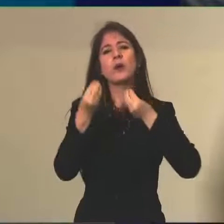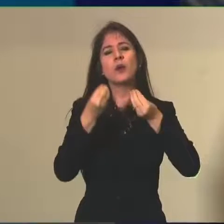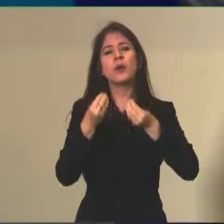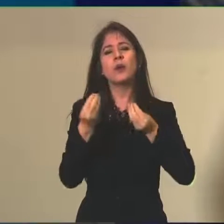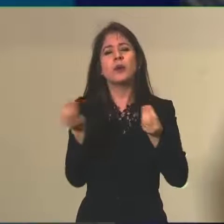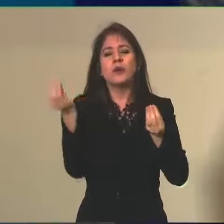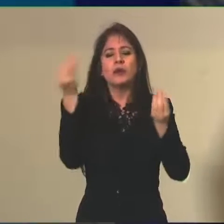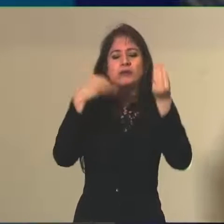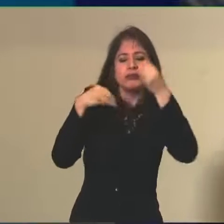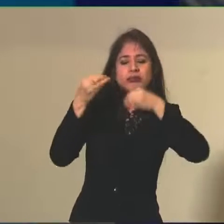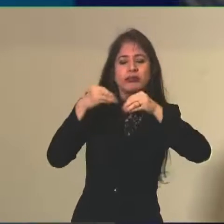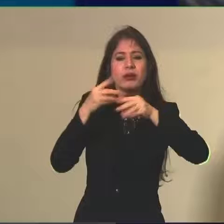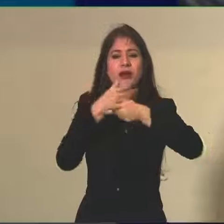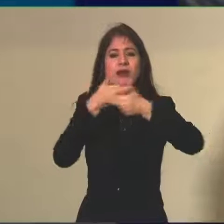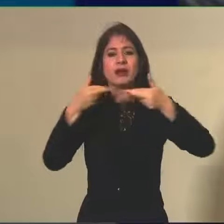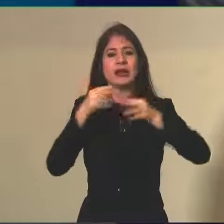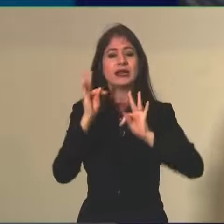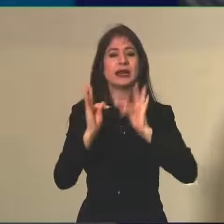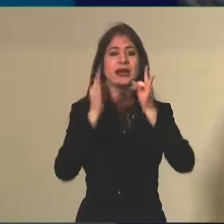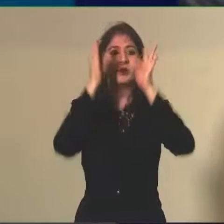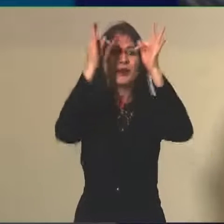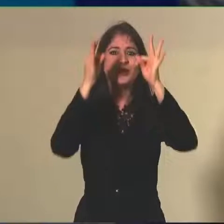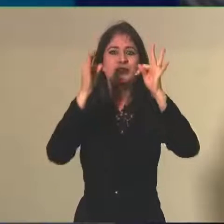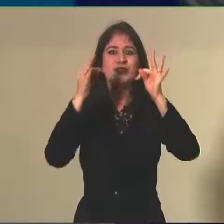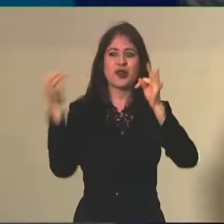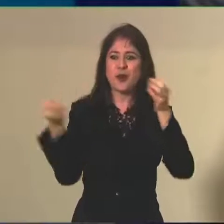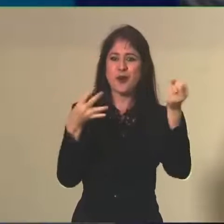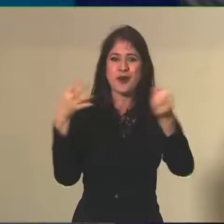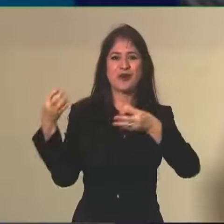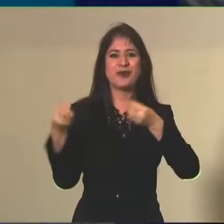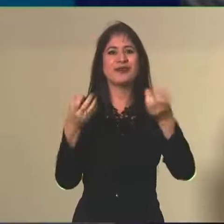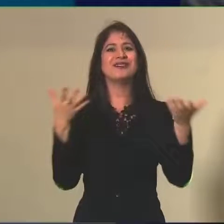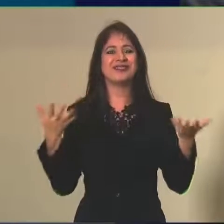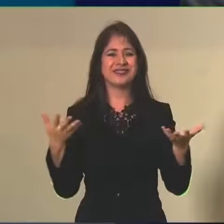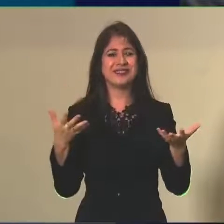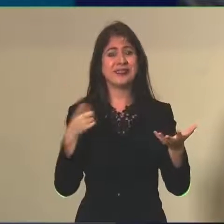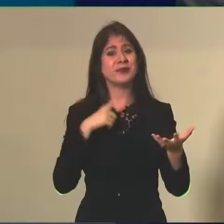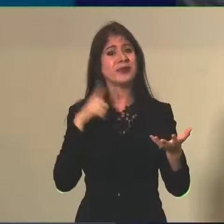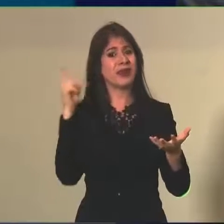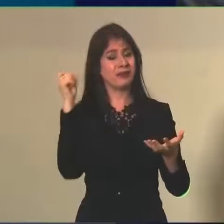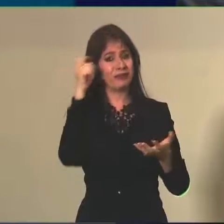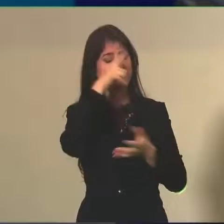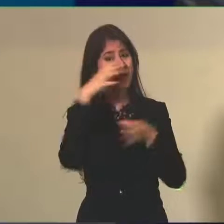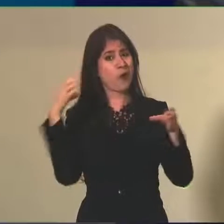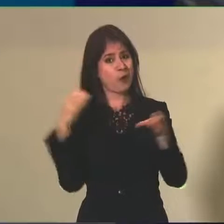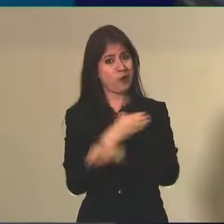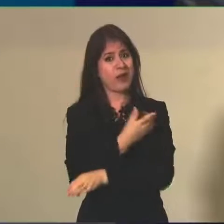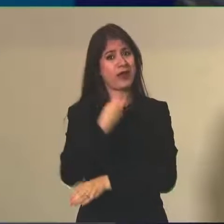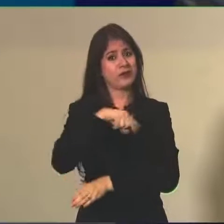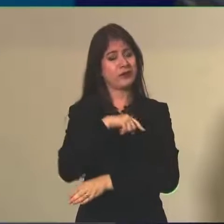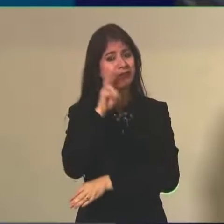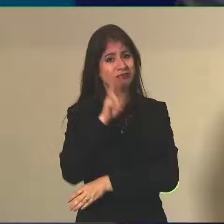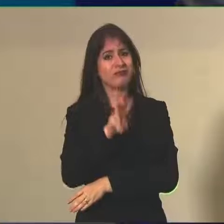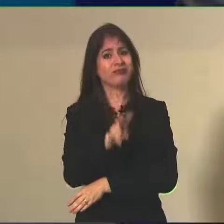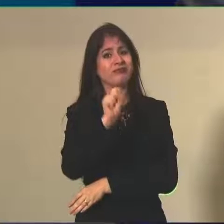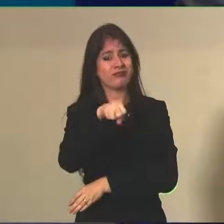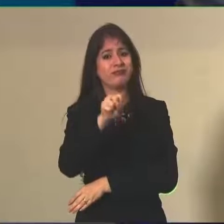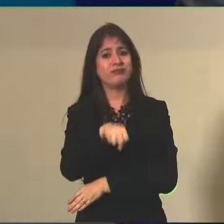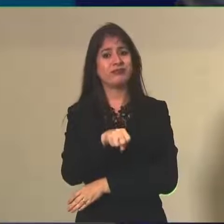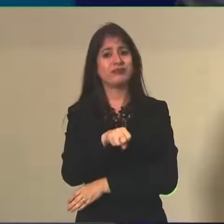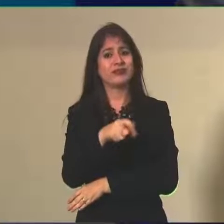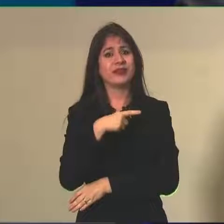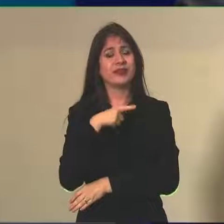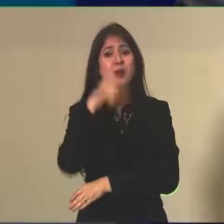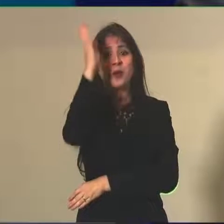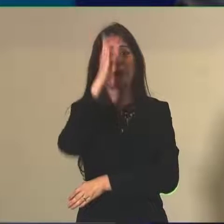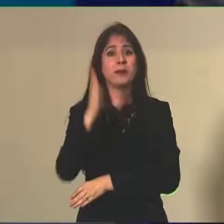tecnologia, trazer inovação, mais atratividade para isso. É muito complexo porque, como vocês viram, o Brasil é muito